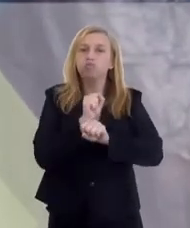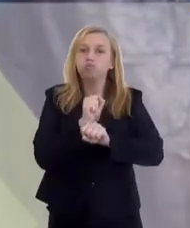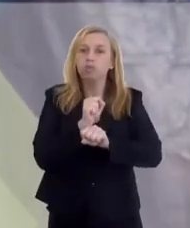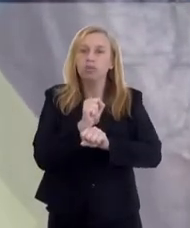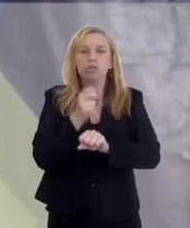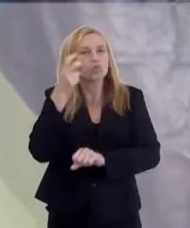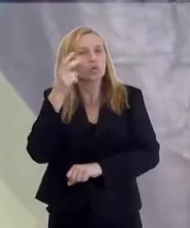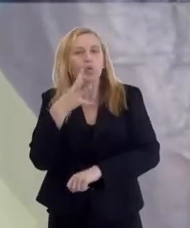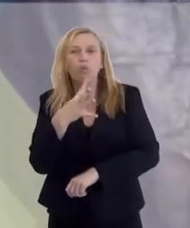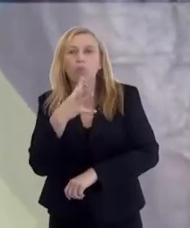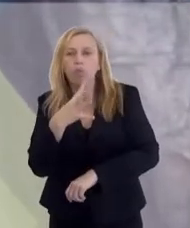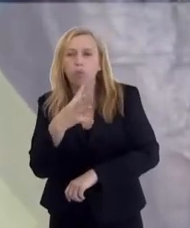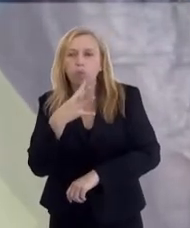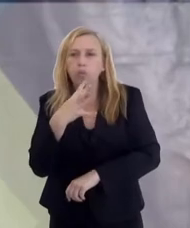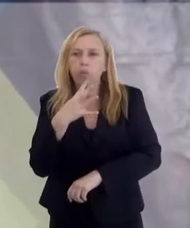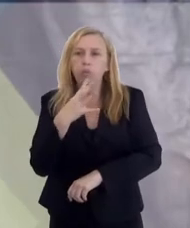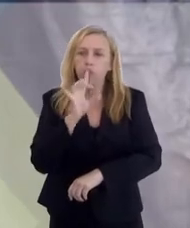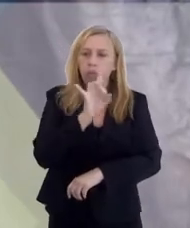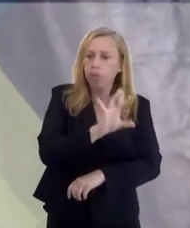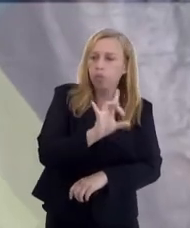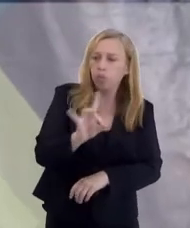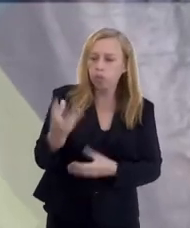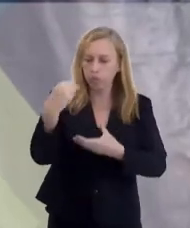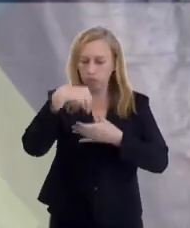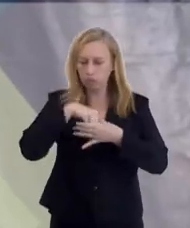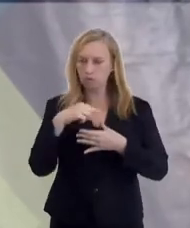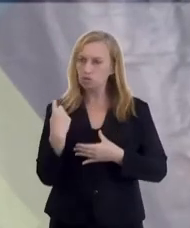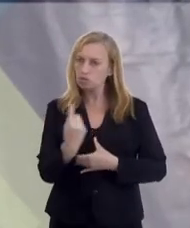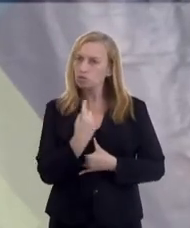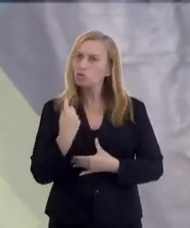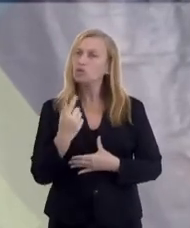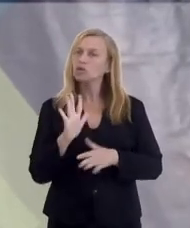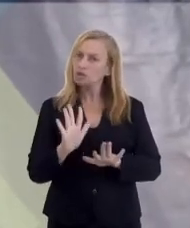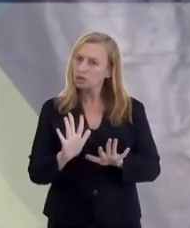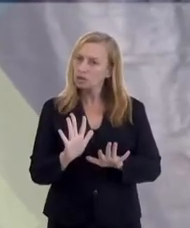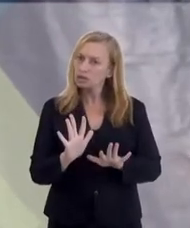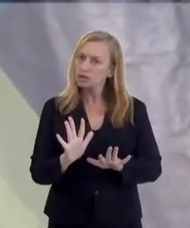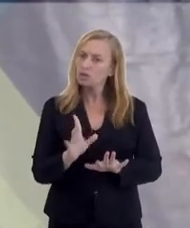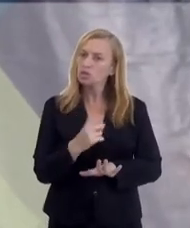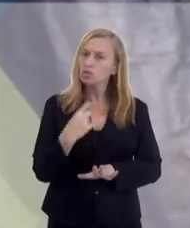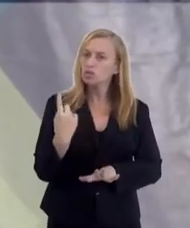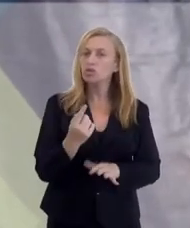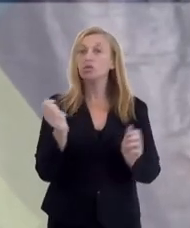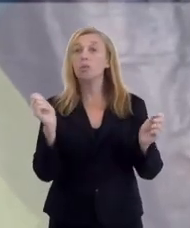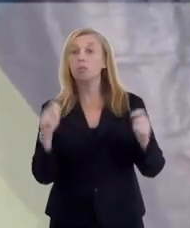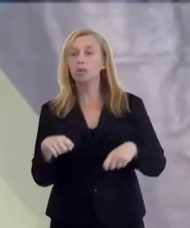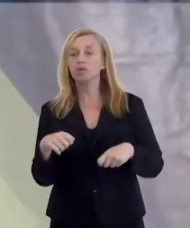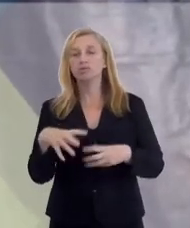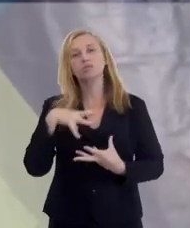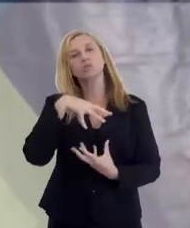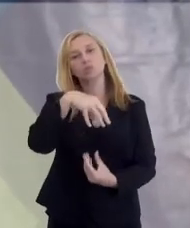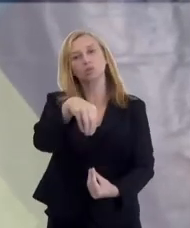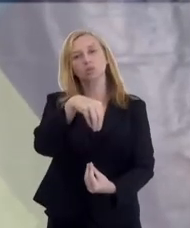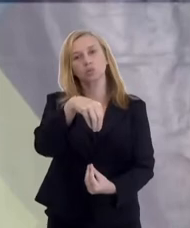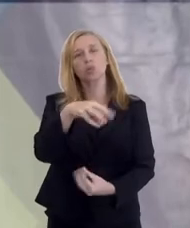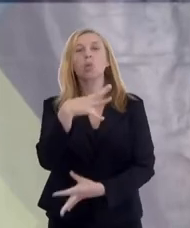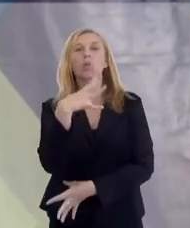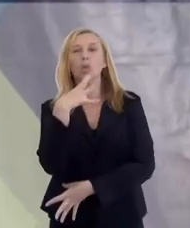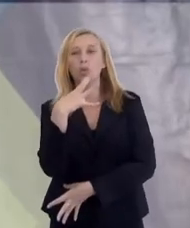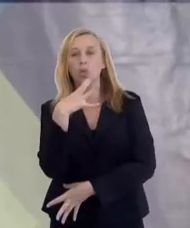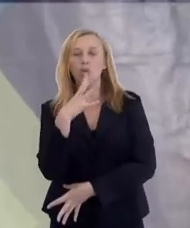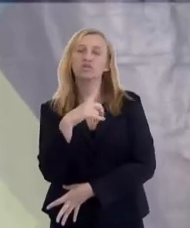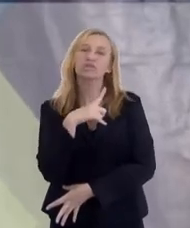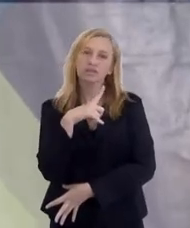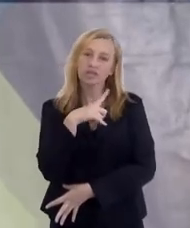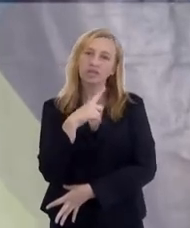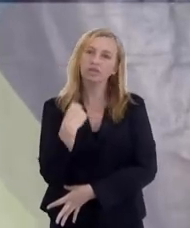desse conhecimento vai estar em cada um de nós de acordo com as nossas possibilidades espirituais,